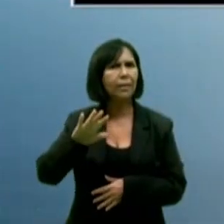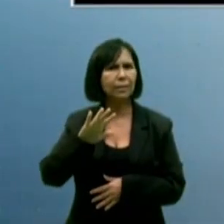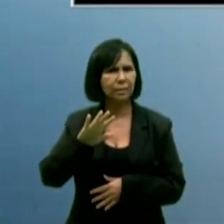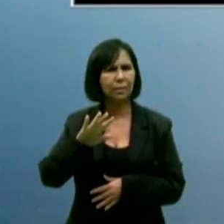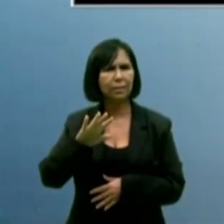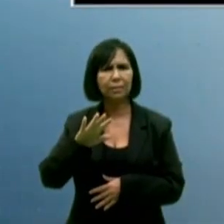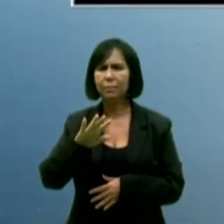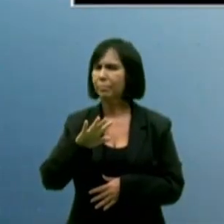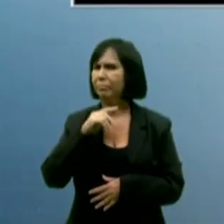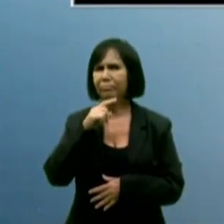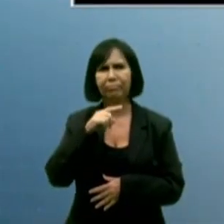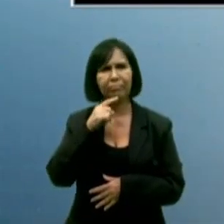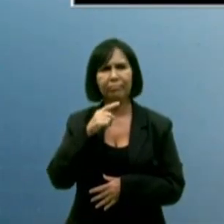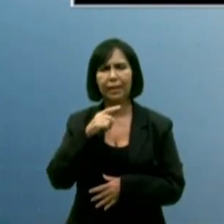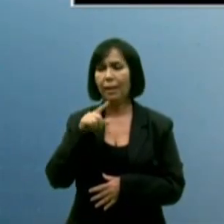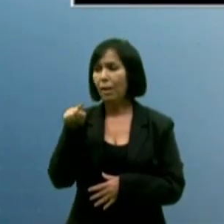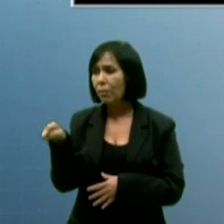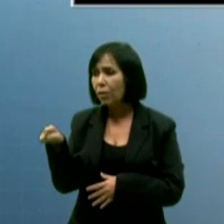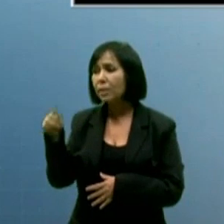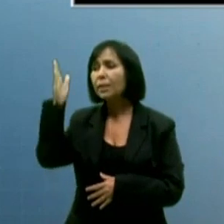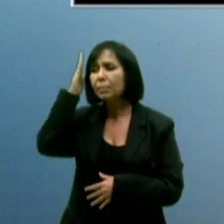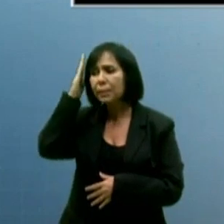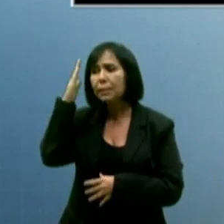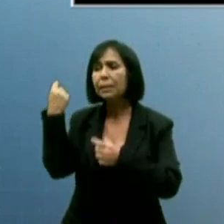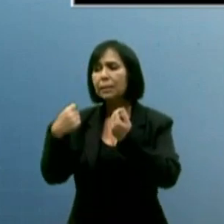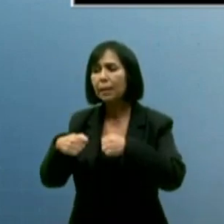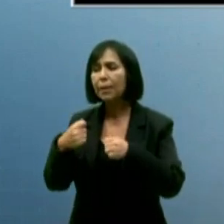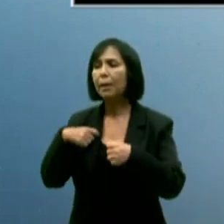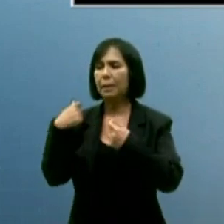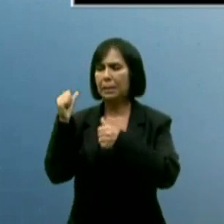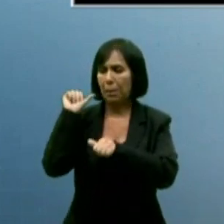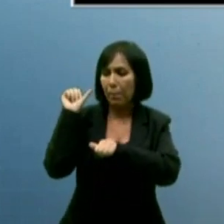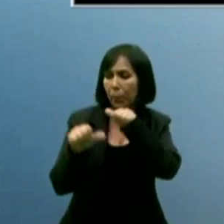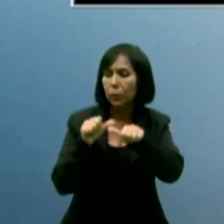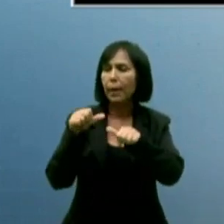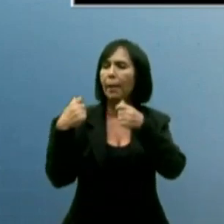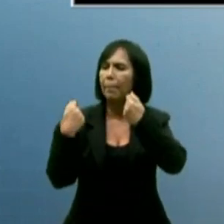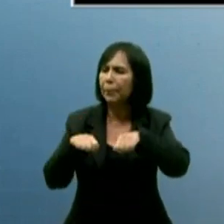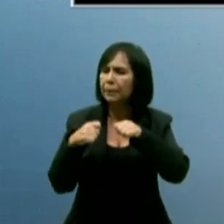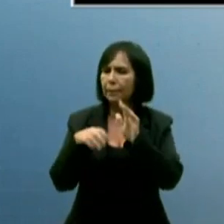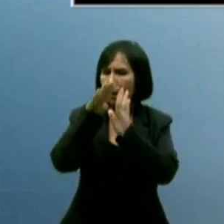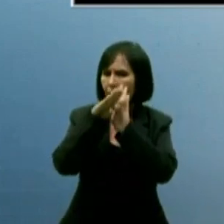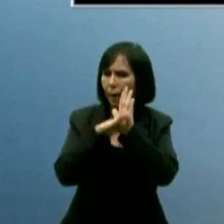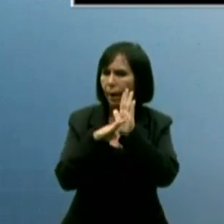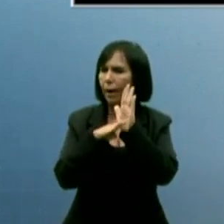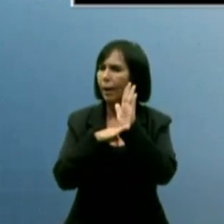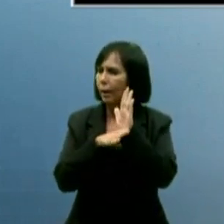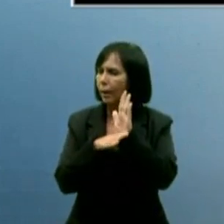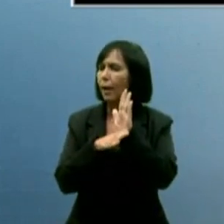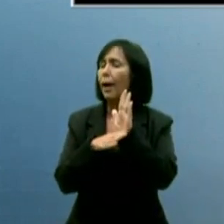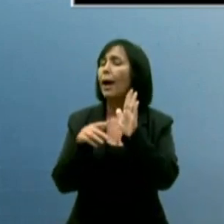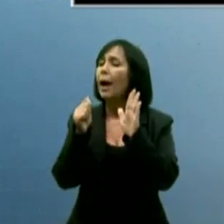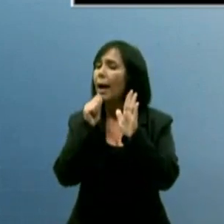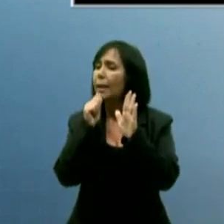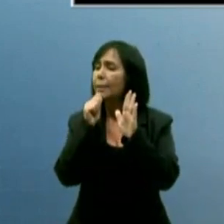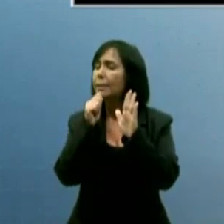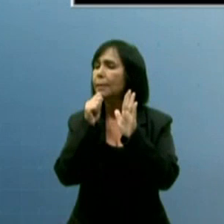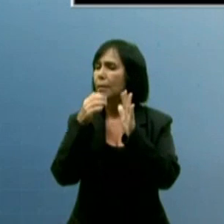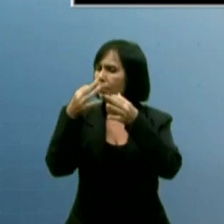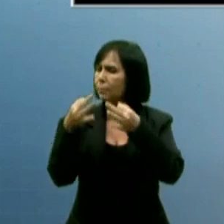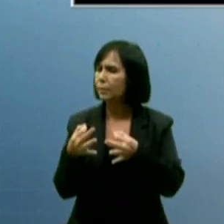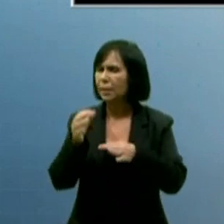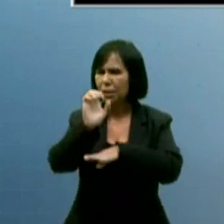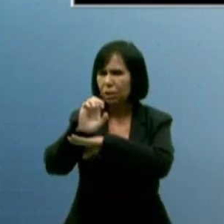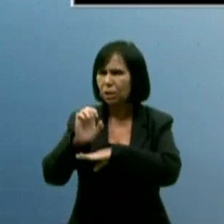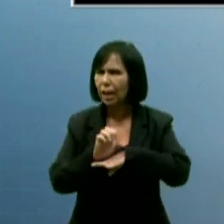que quando se faz uma alteração, precisa-se de regulamentação e o CONFAS não regulamentou ainda a situação. Então, os estados não fizeram